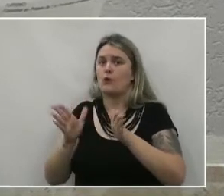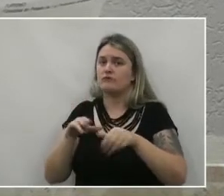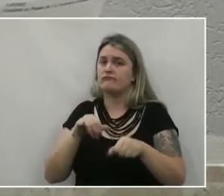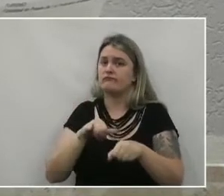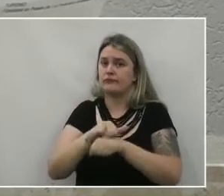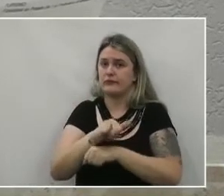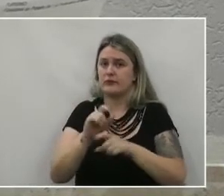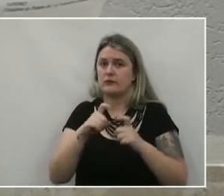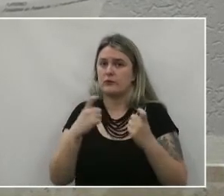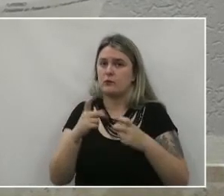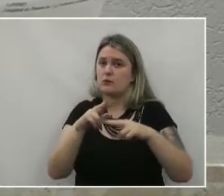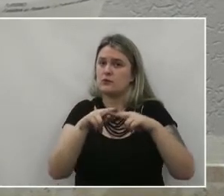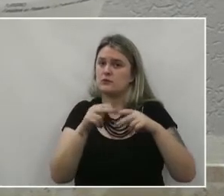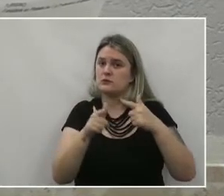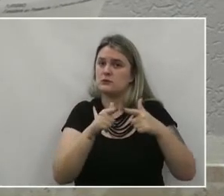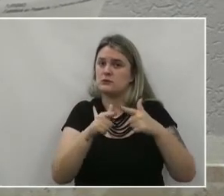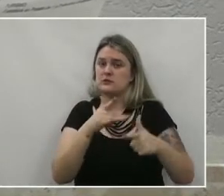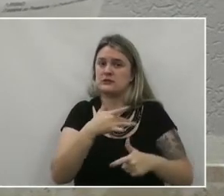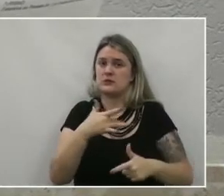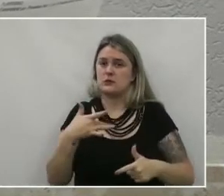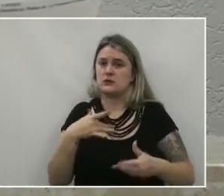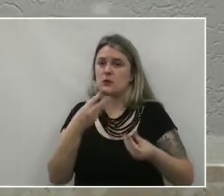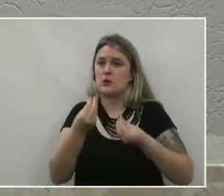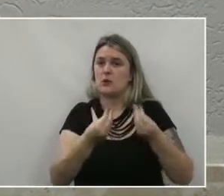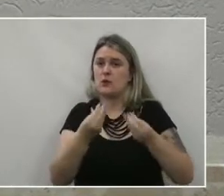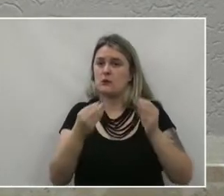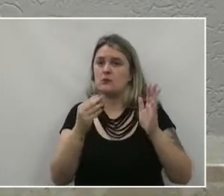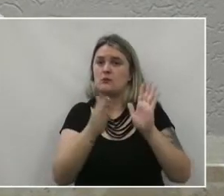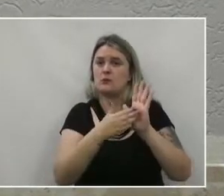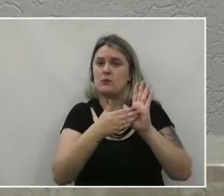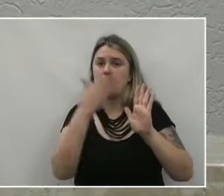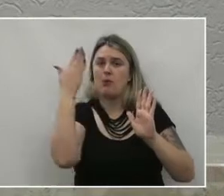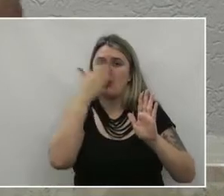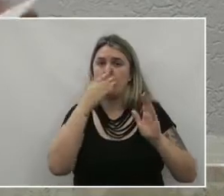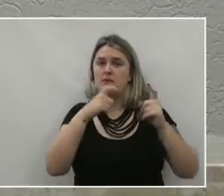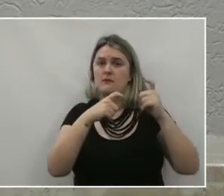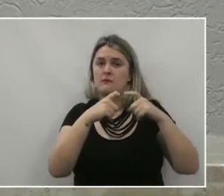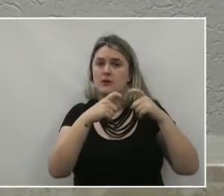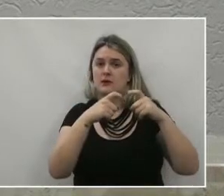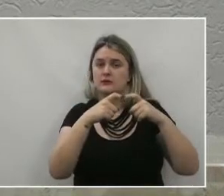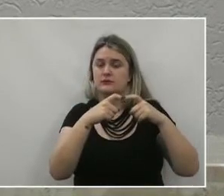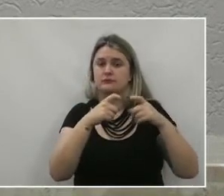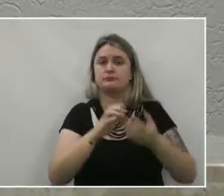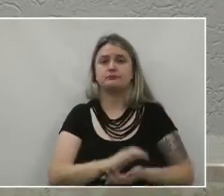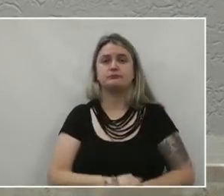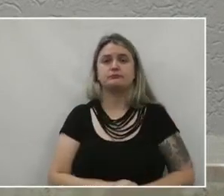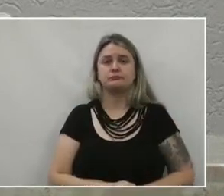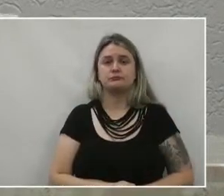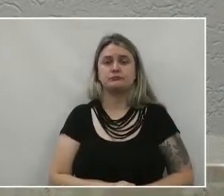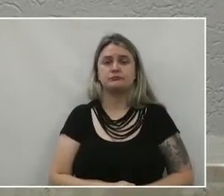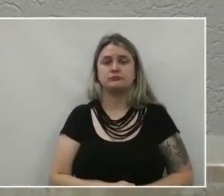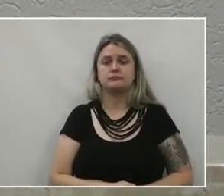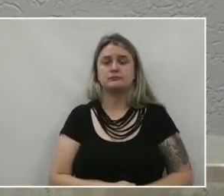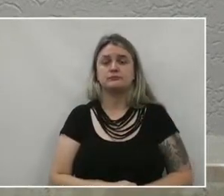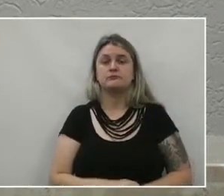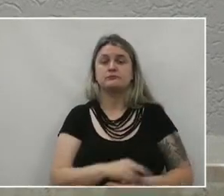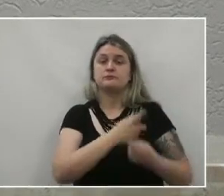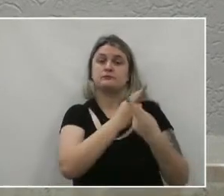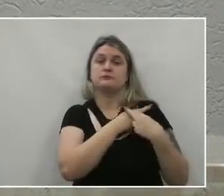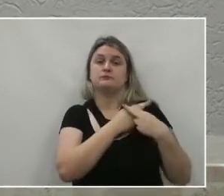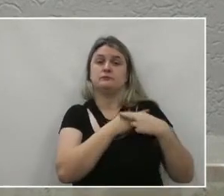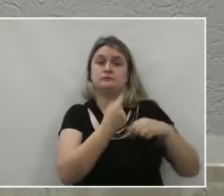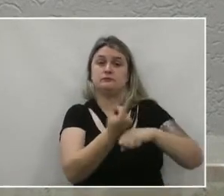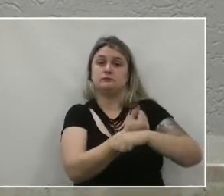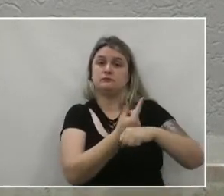na sessão Por motivo da doença Conforme atestado médico anexo Do setor contábil